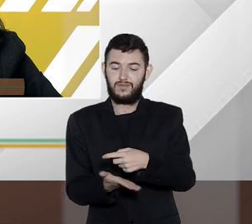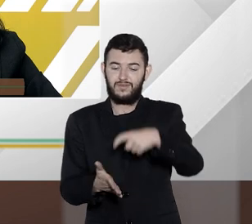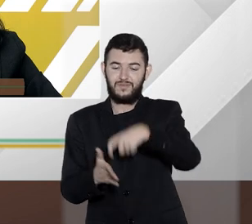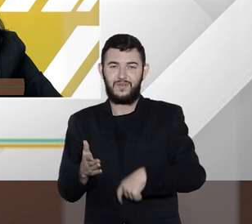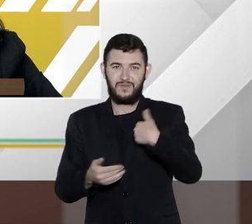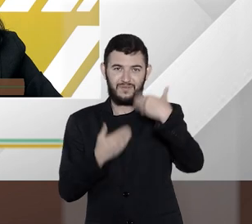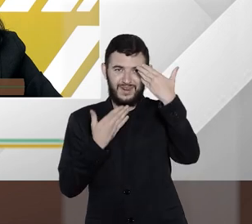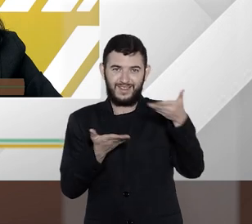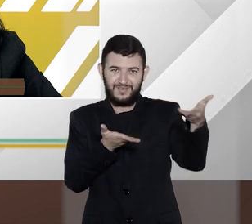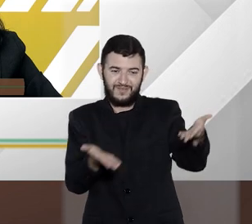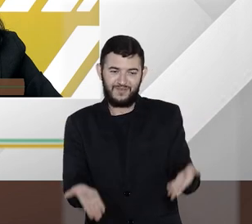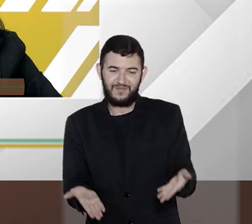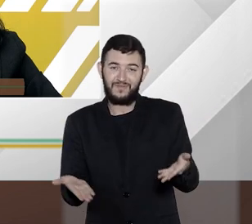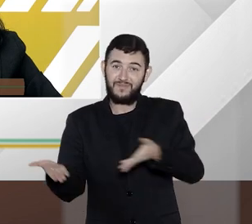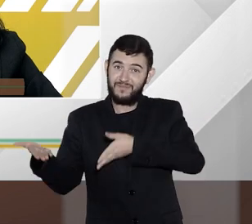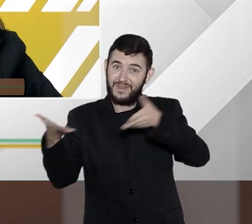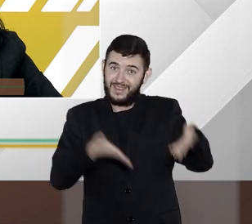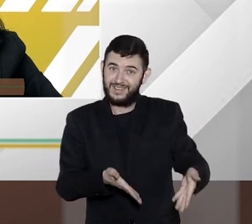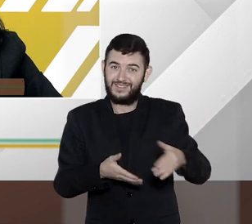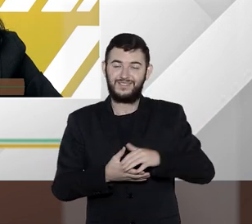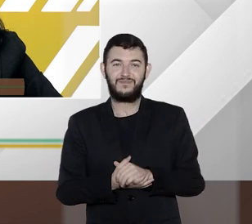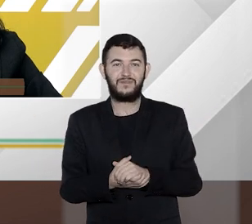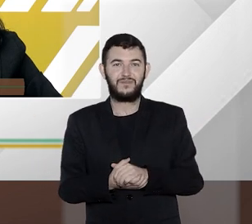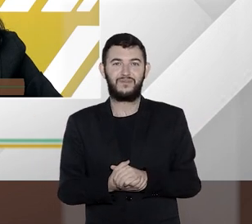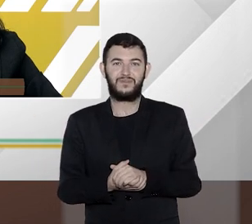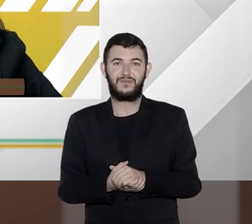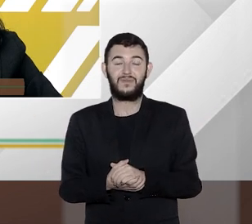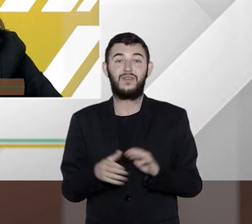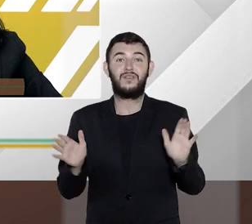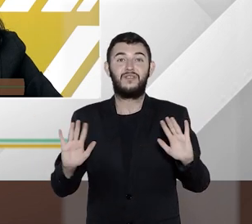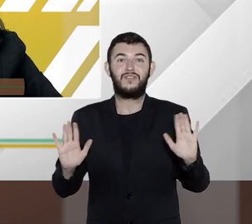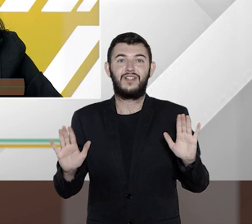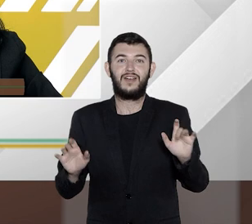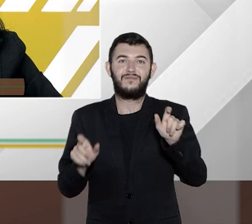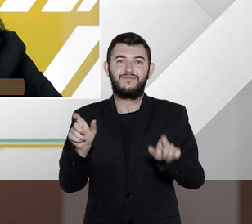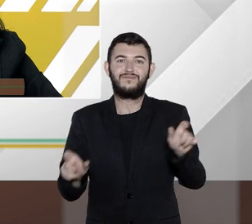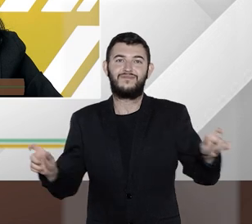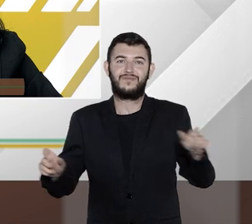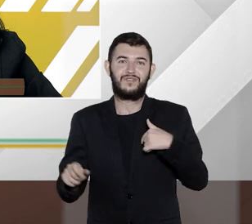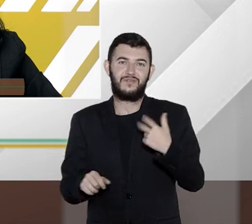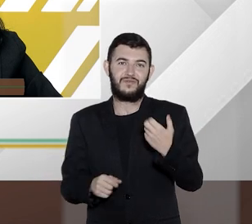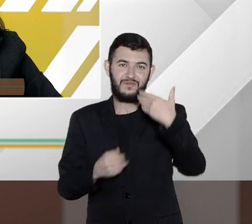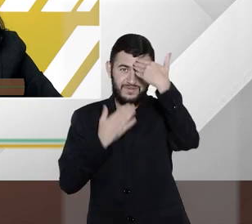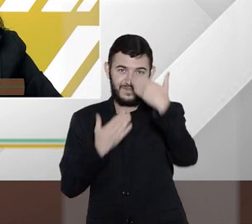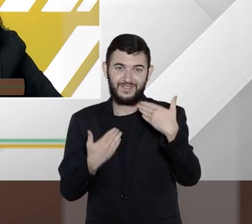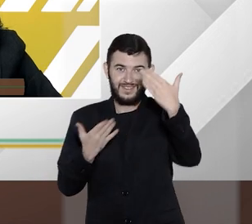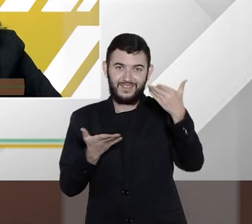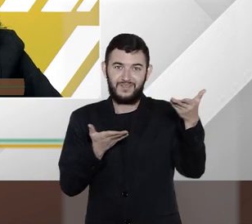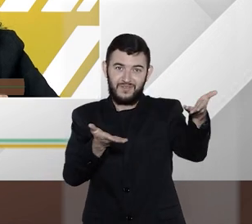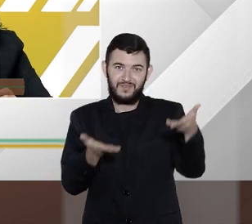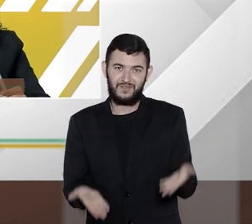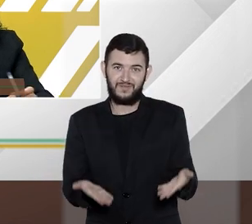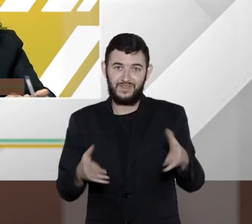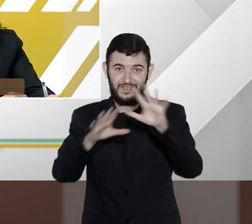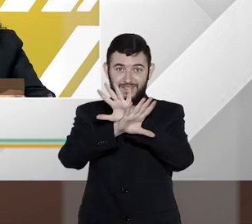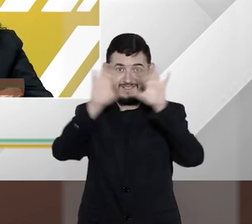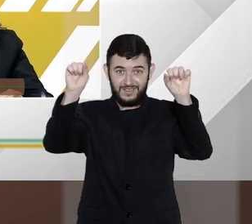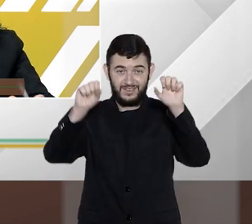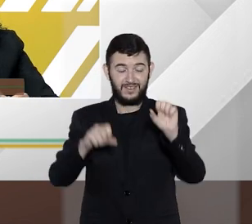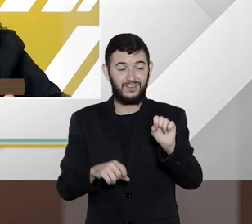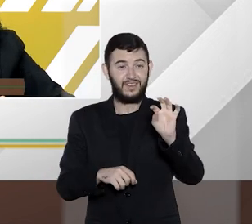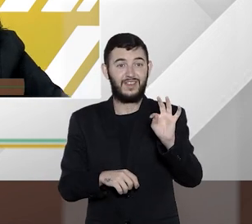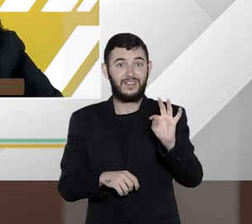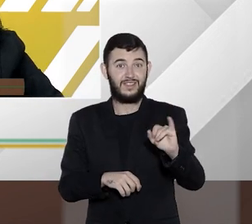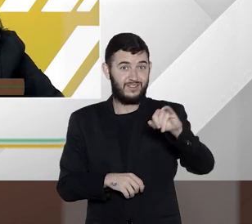aceitar nosso convite, professor Jonathan. Olá a todos e todos. Queria primeiro agradecer o convite formulado pelo STJ